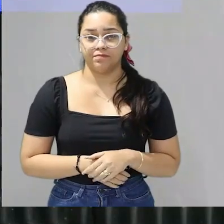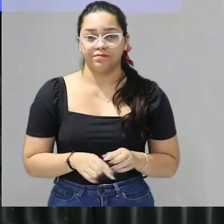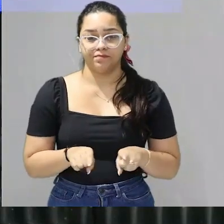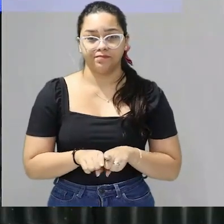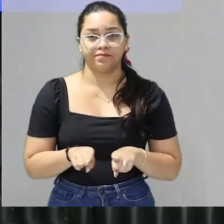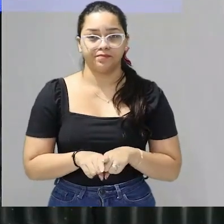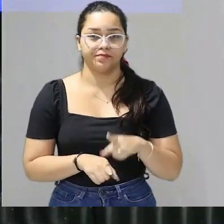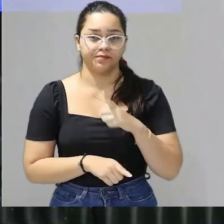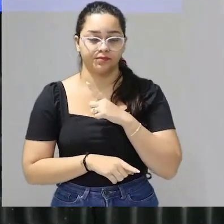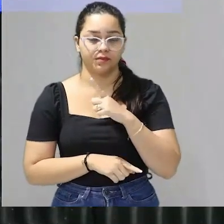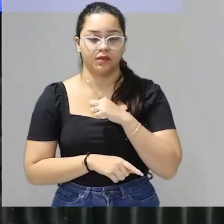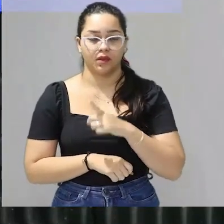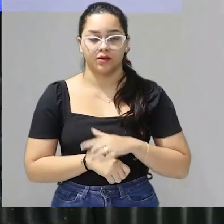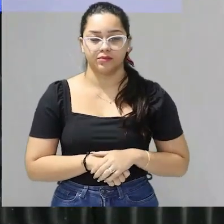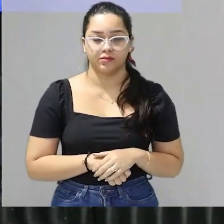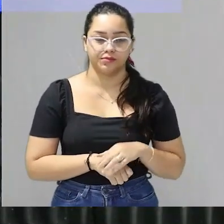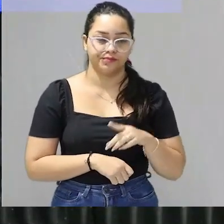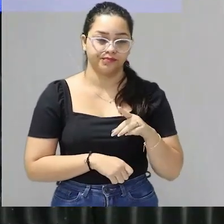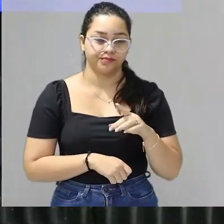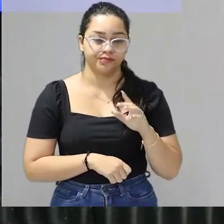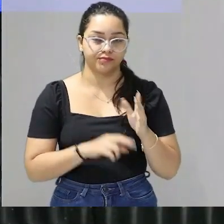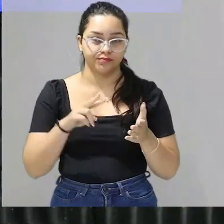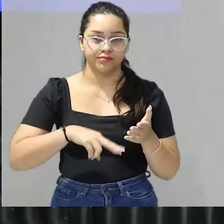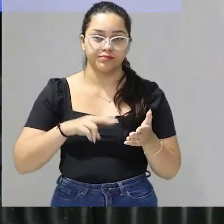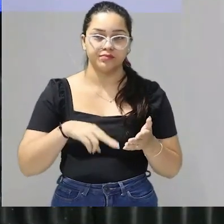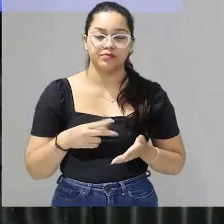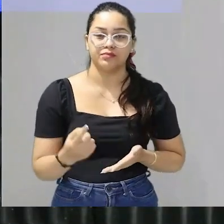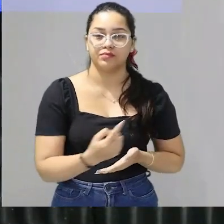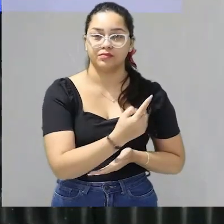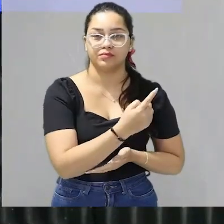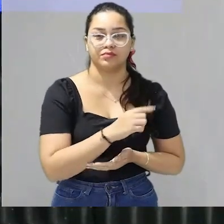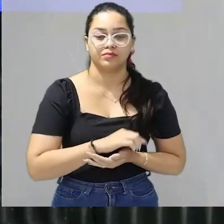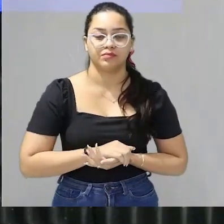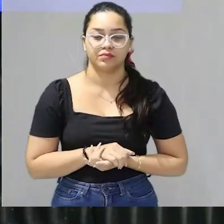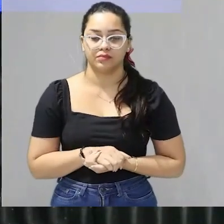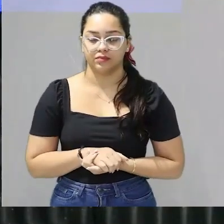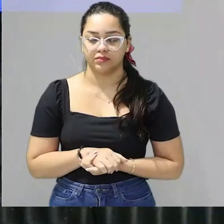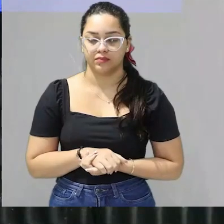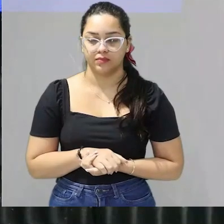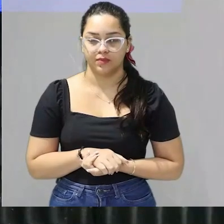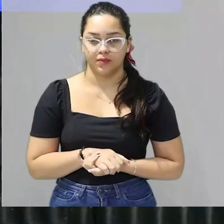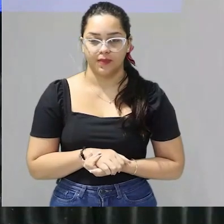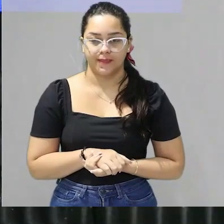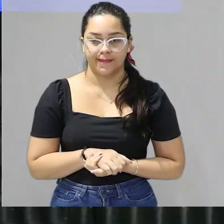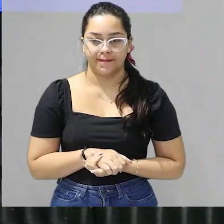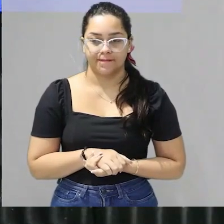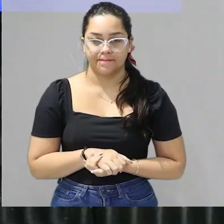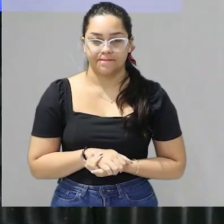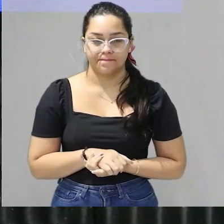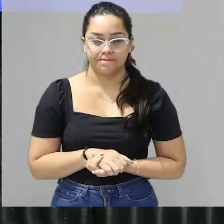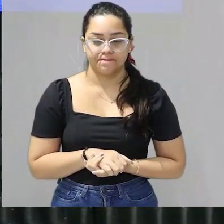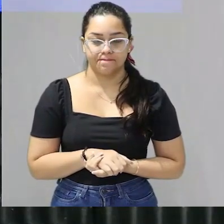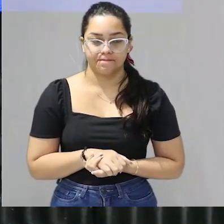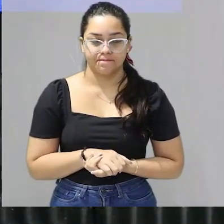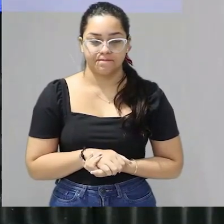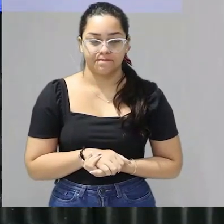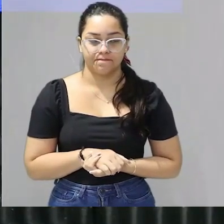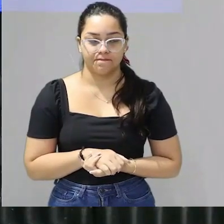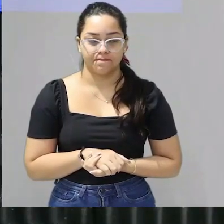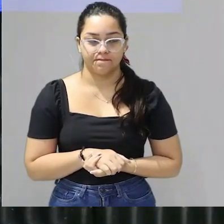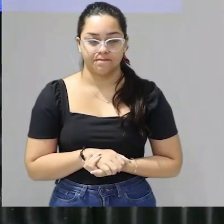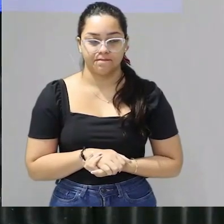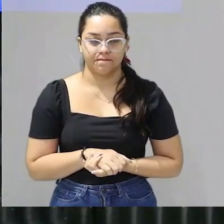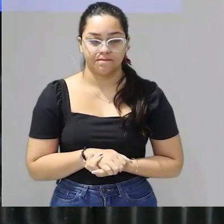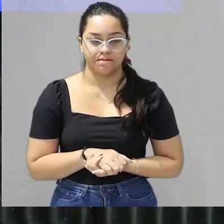delimitação apesar do tema já vir delimitado há possibilidade do candidato restringir ainda